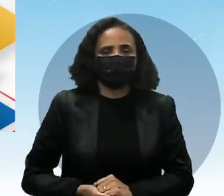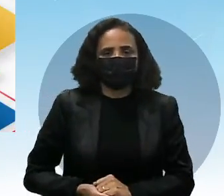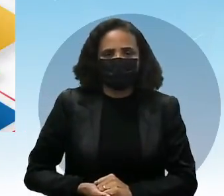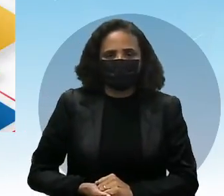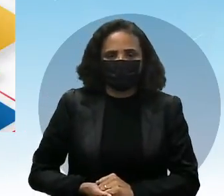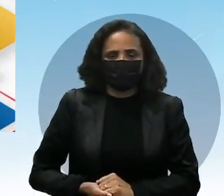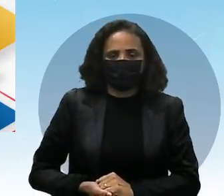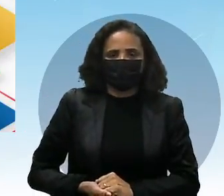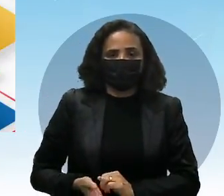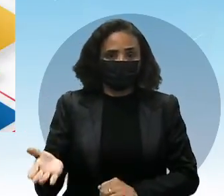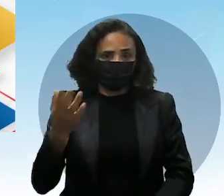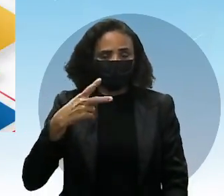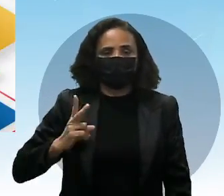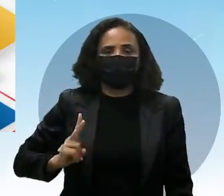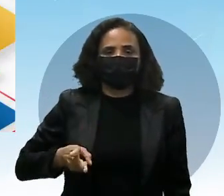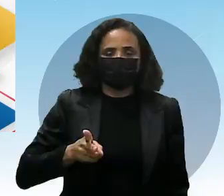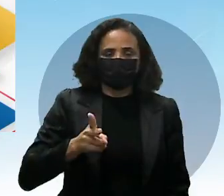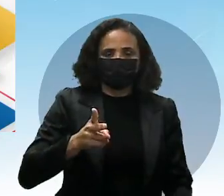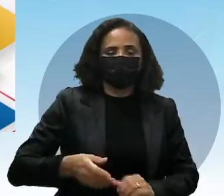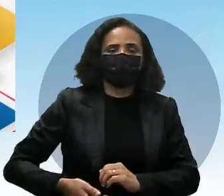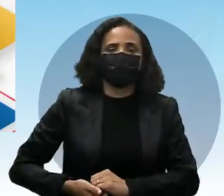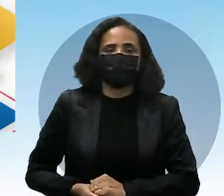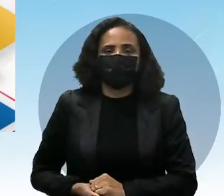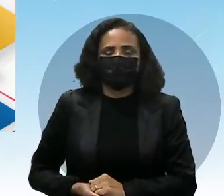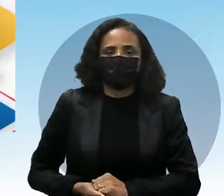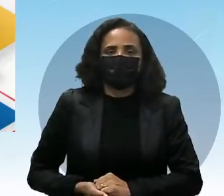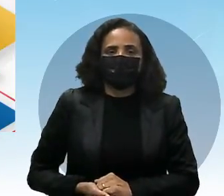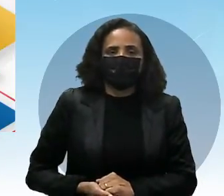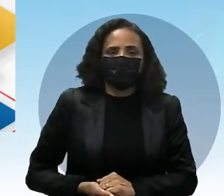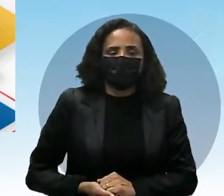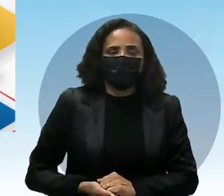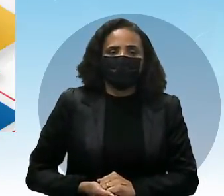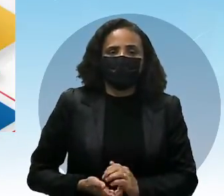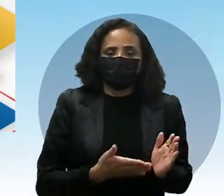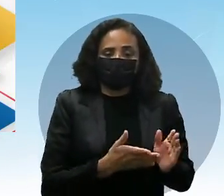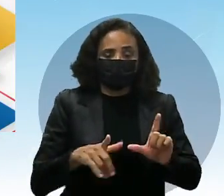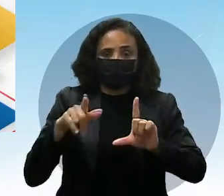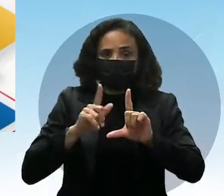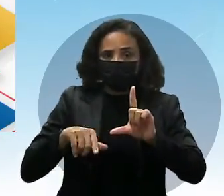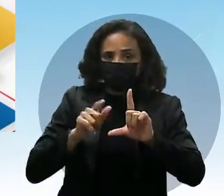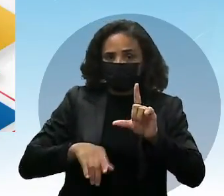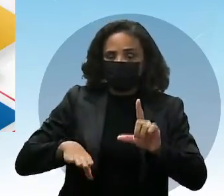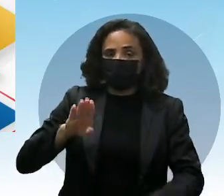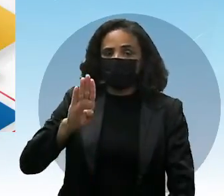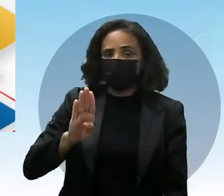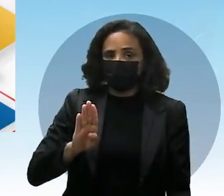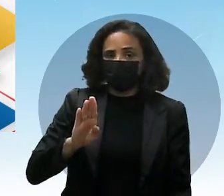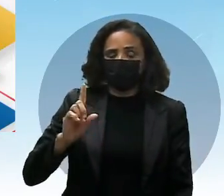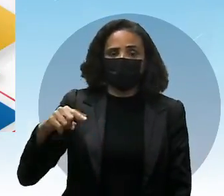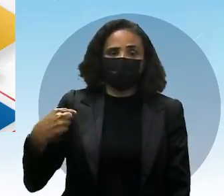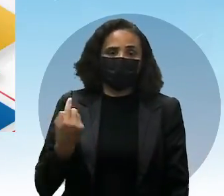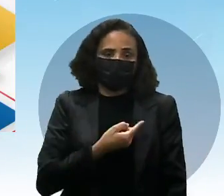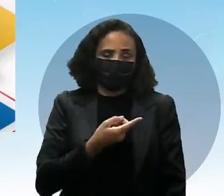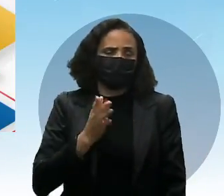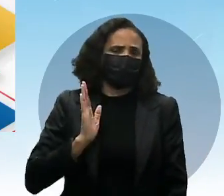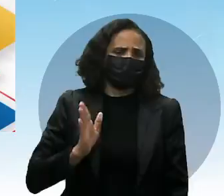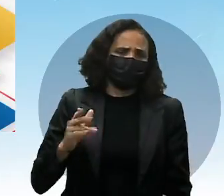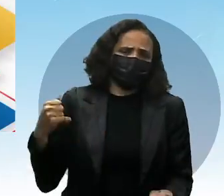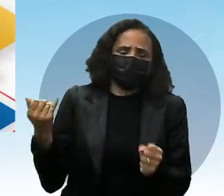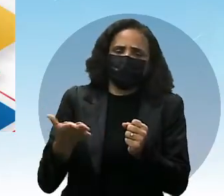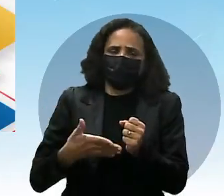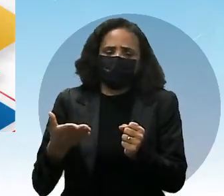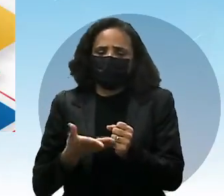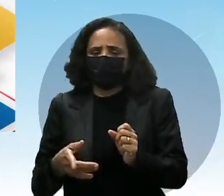Então, let's go. Como ele diz que já é um question, então, letra B ali, gente, basicamente, meio que